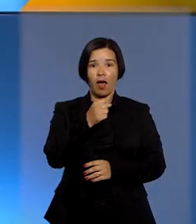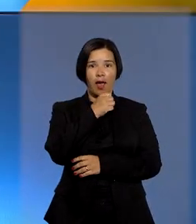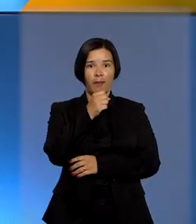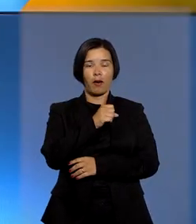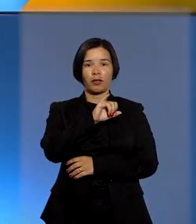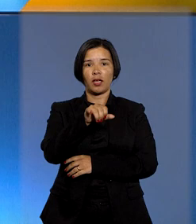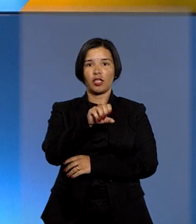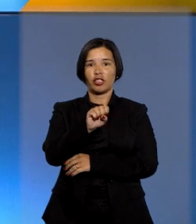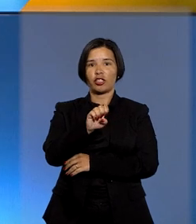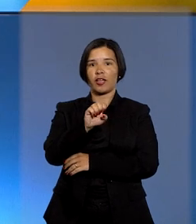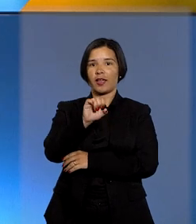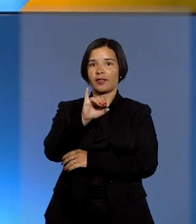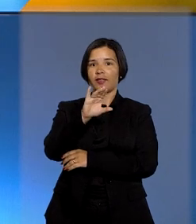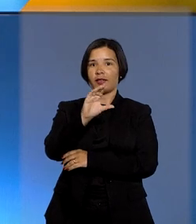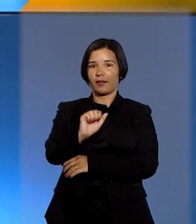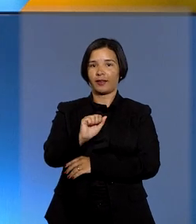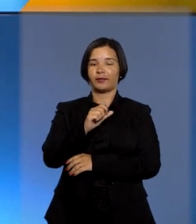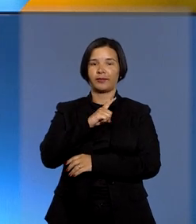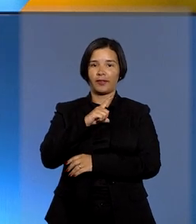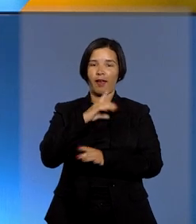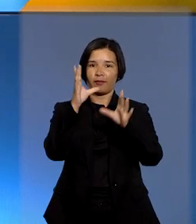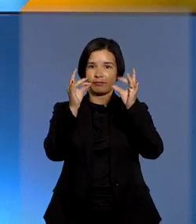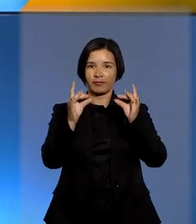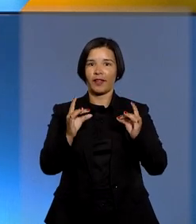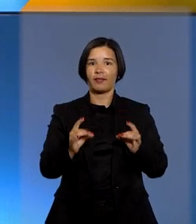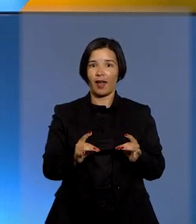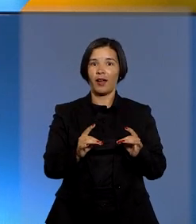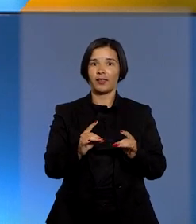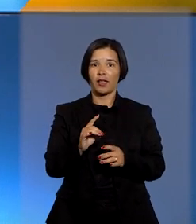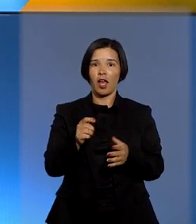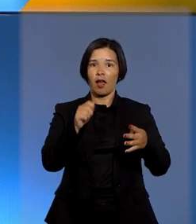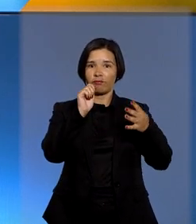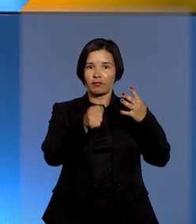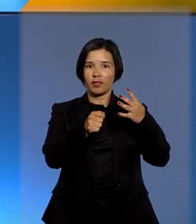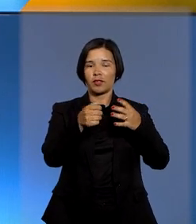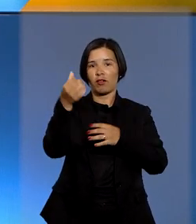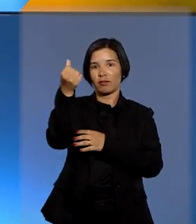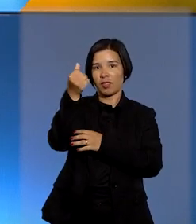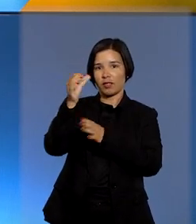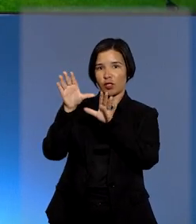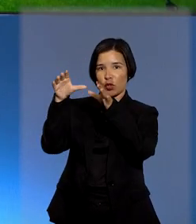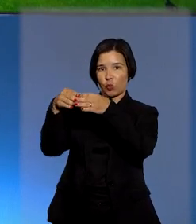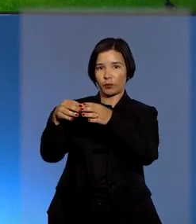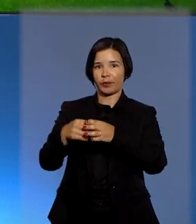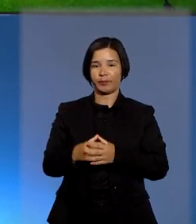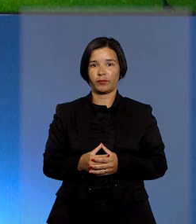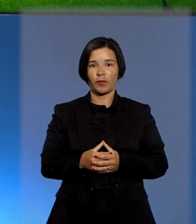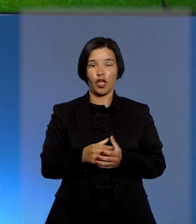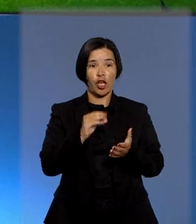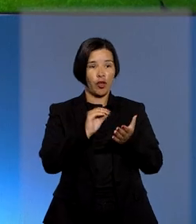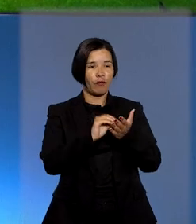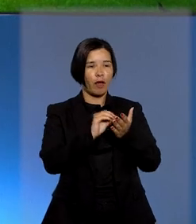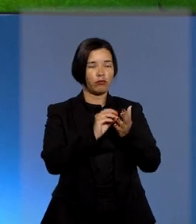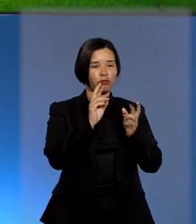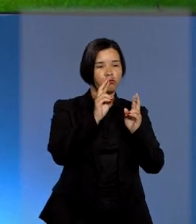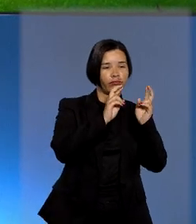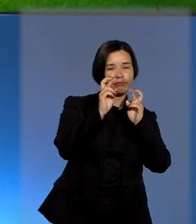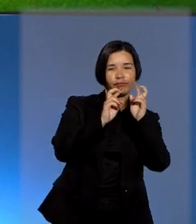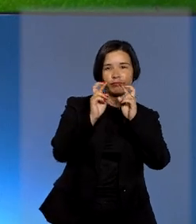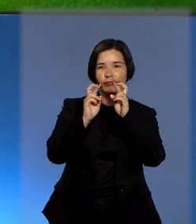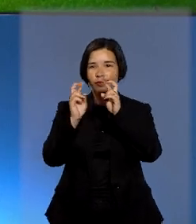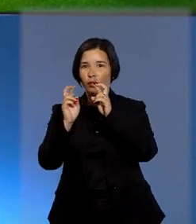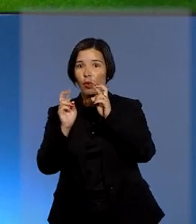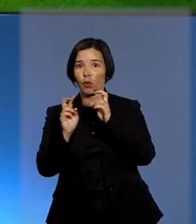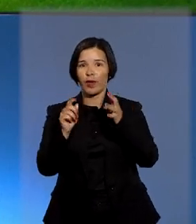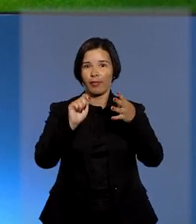repórter Jéssica Castro tem mais detalhes sobre a decisão da sexta turma. Por não verificar ilegalidade